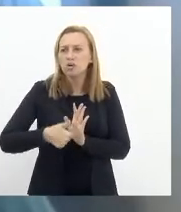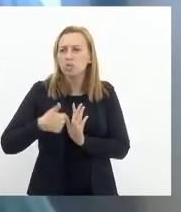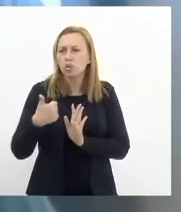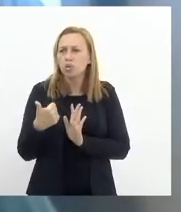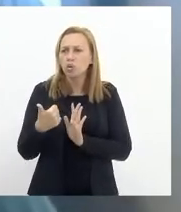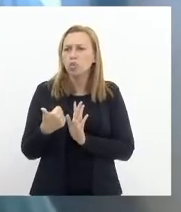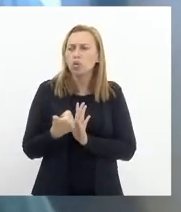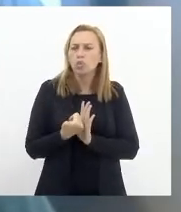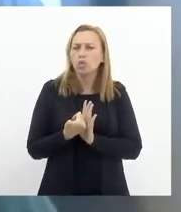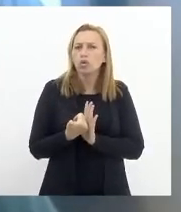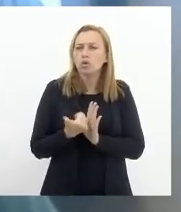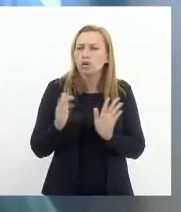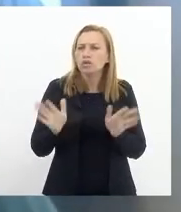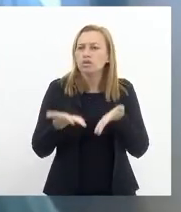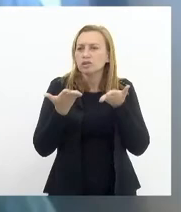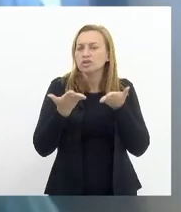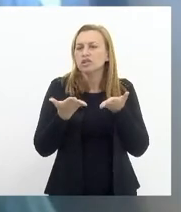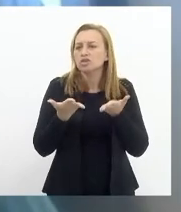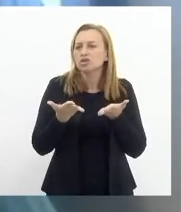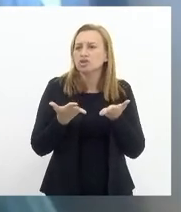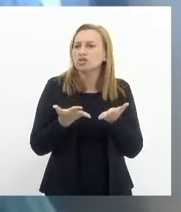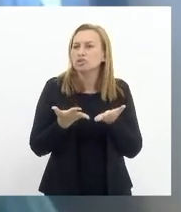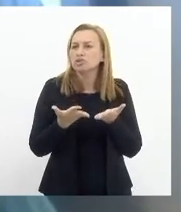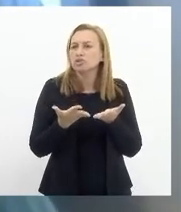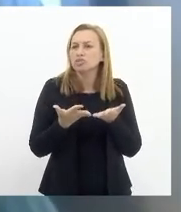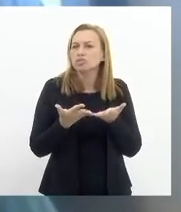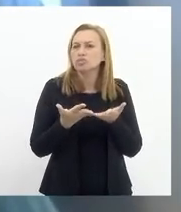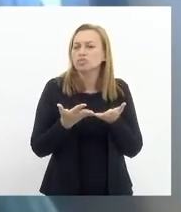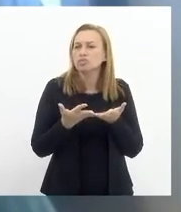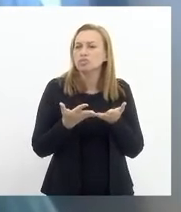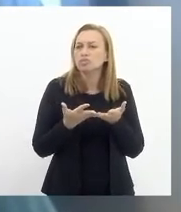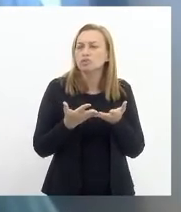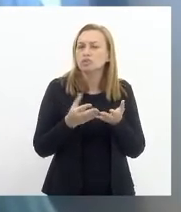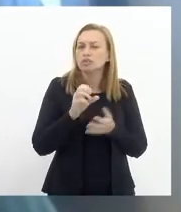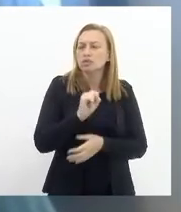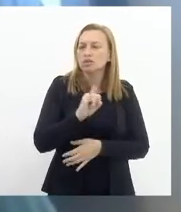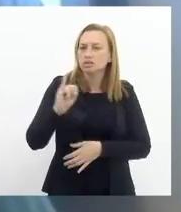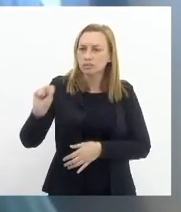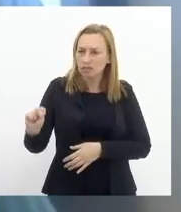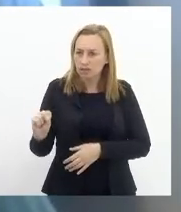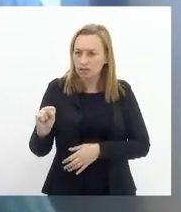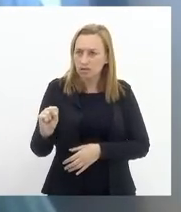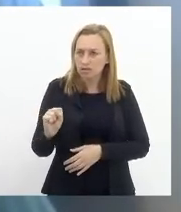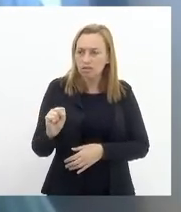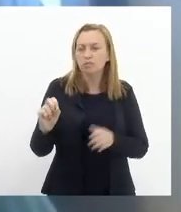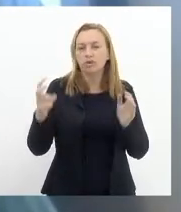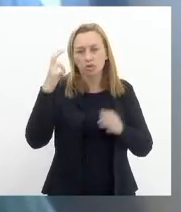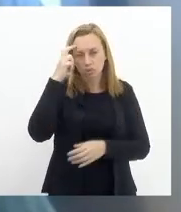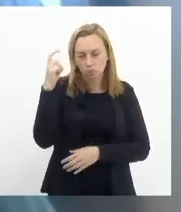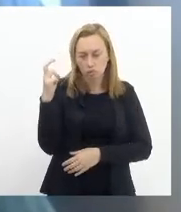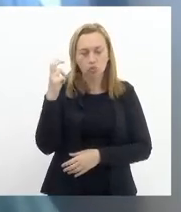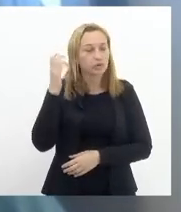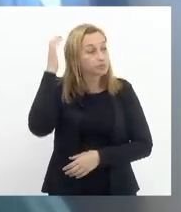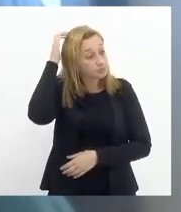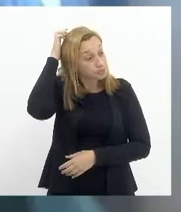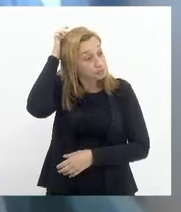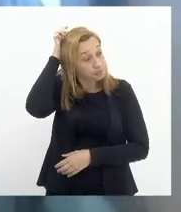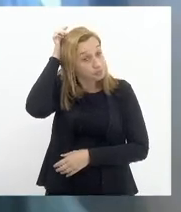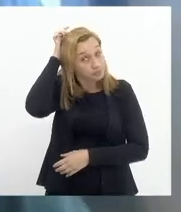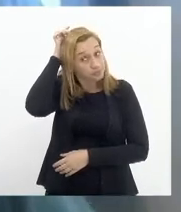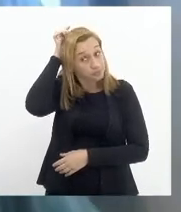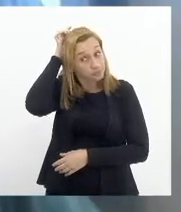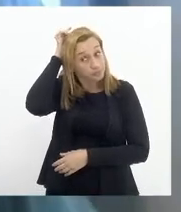lei do incentivo em cima do do ICMS para a cultura tornou ela efetiva com